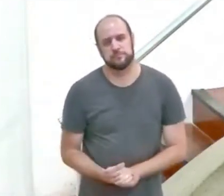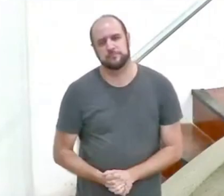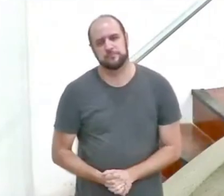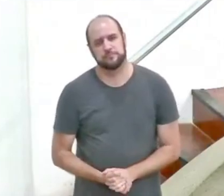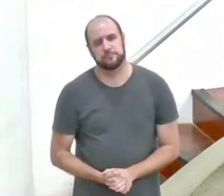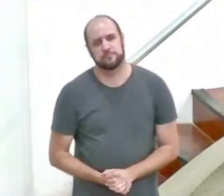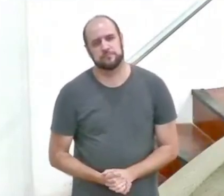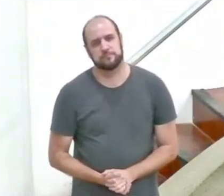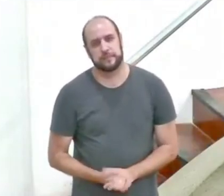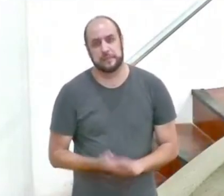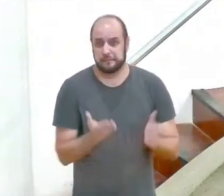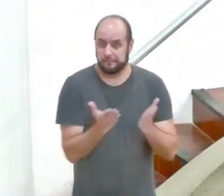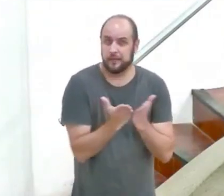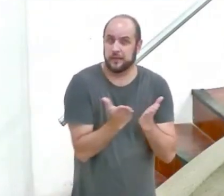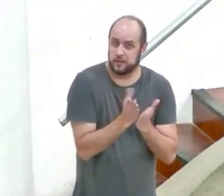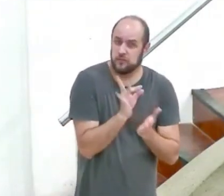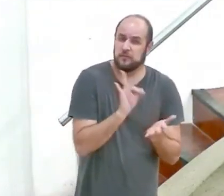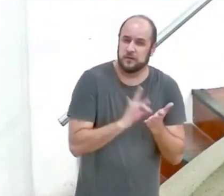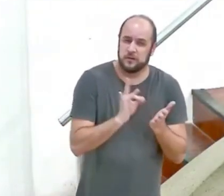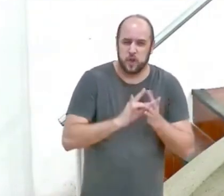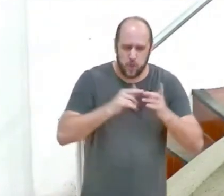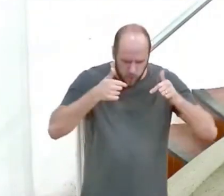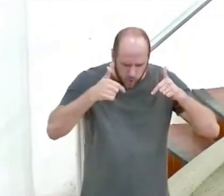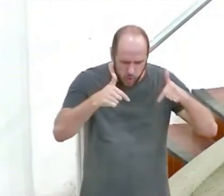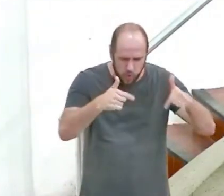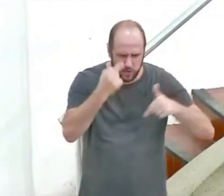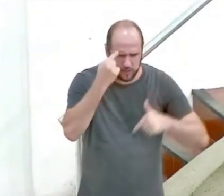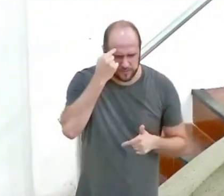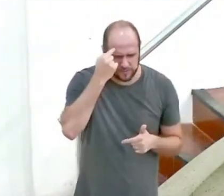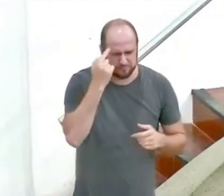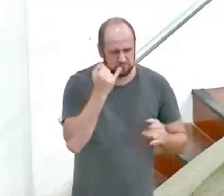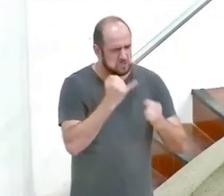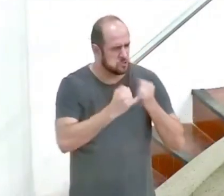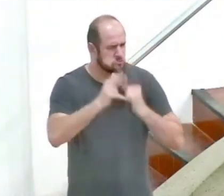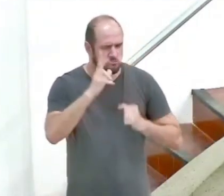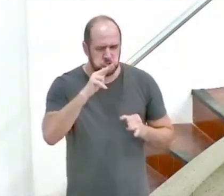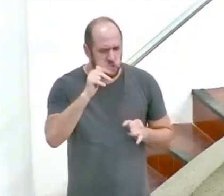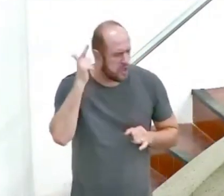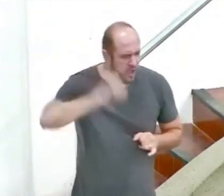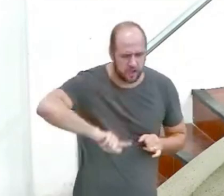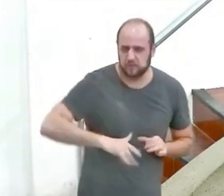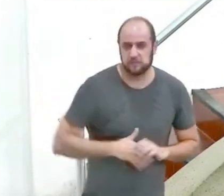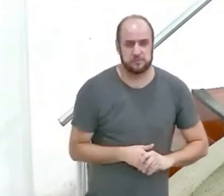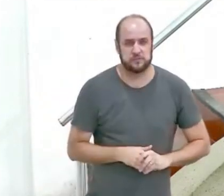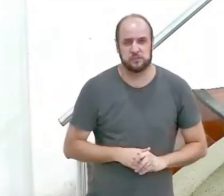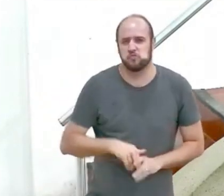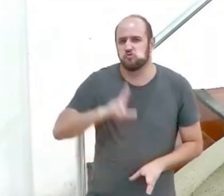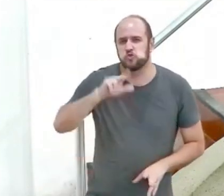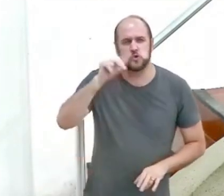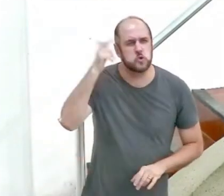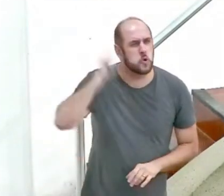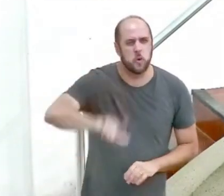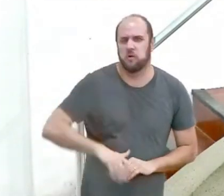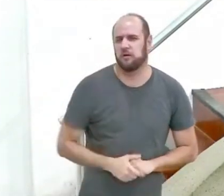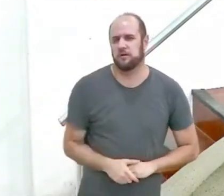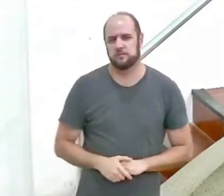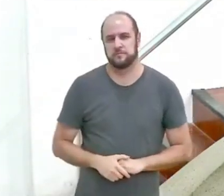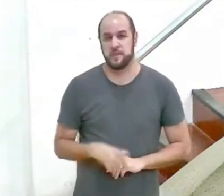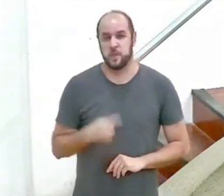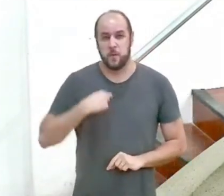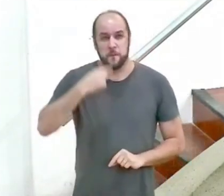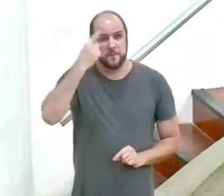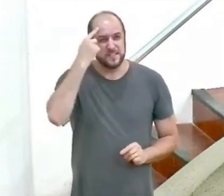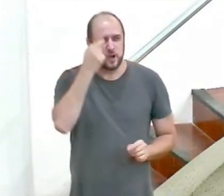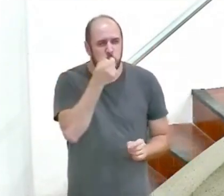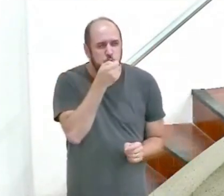muitos crentes verdadeiros lutam com pensamentos do tipo parece que eu nunca vou chegar lá quando eu acho que eu estou